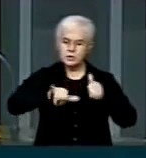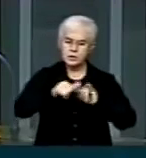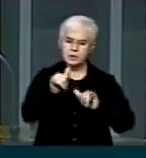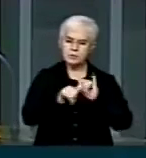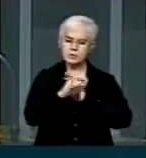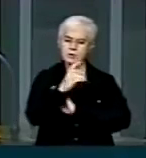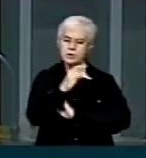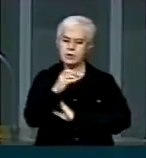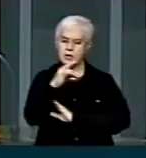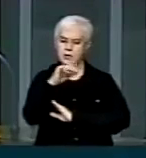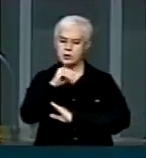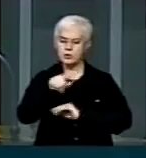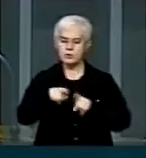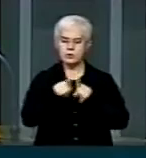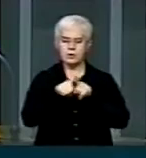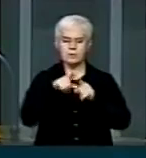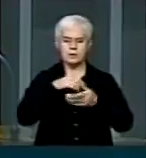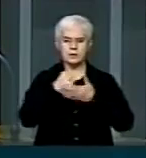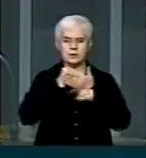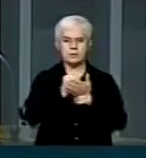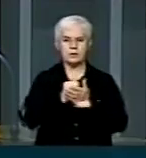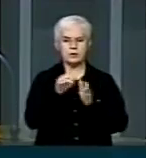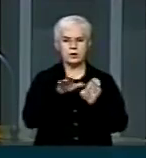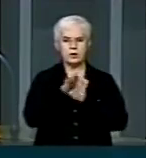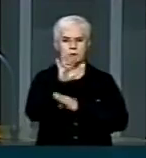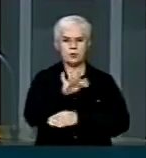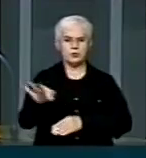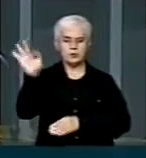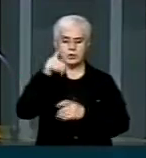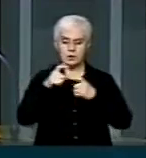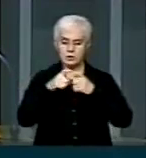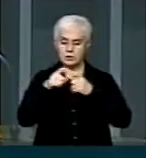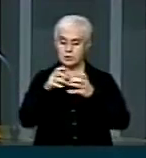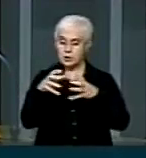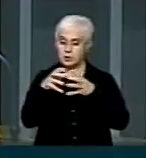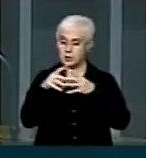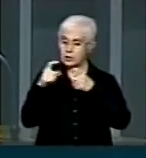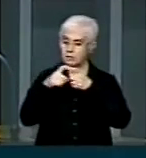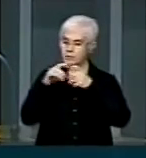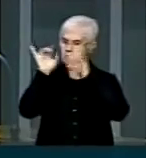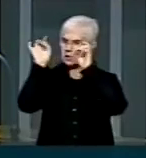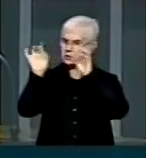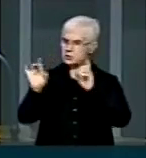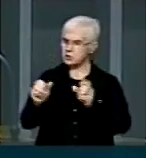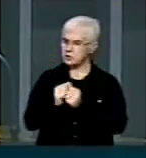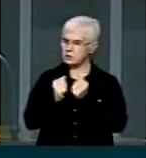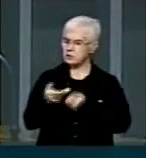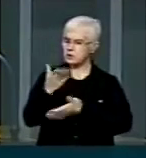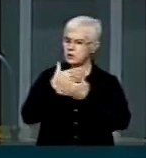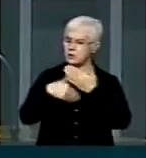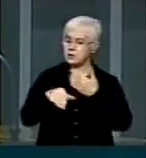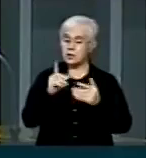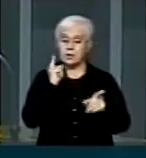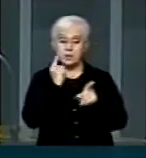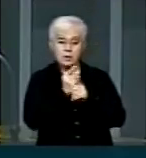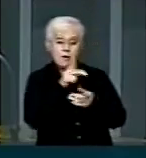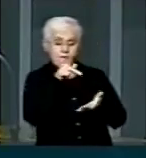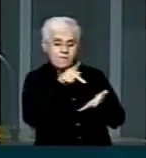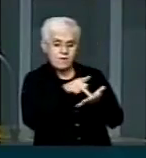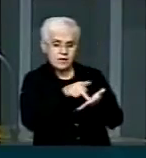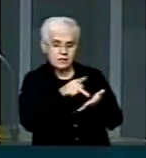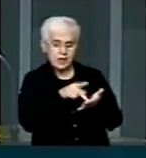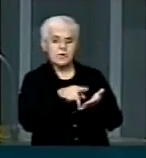conforme a resolução do Conselho Federal de Medicina que em uma equipe médica especializada constate que a